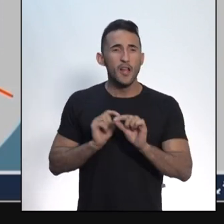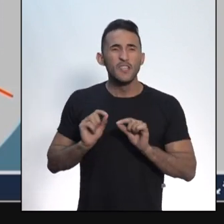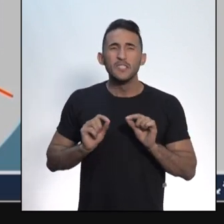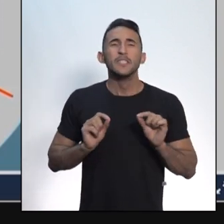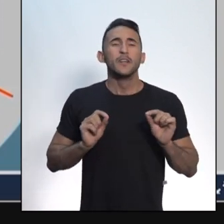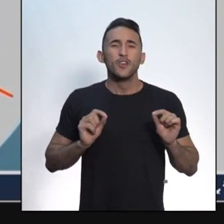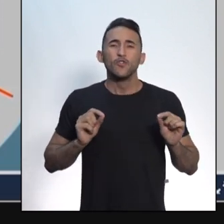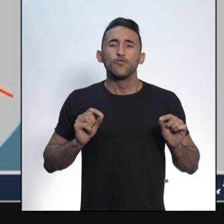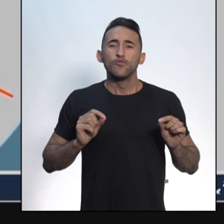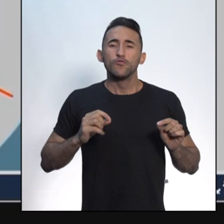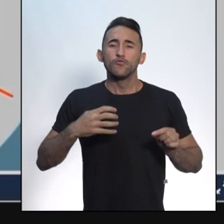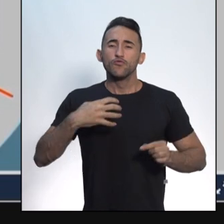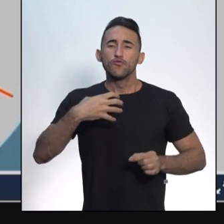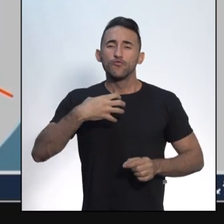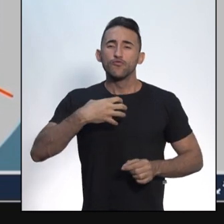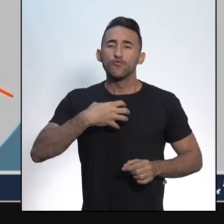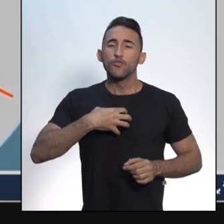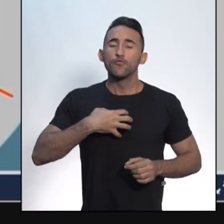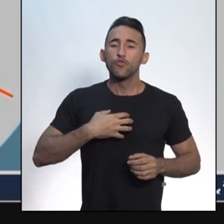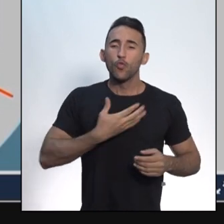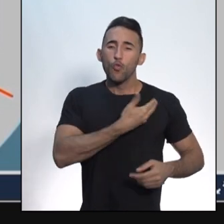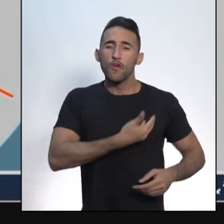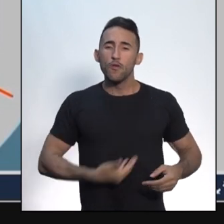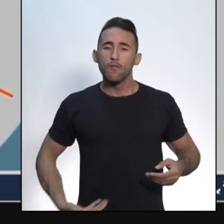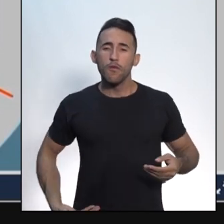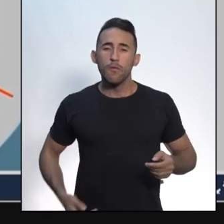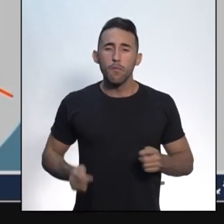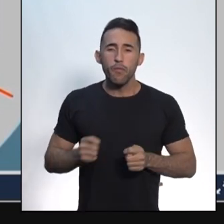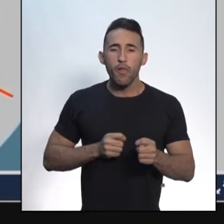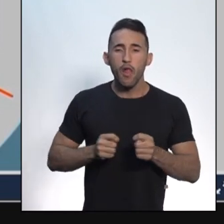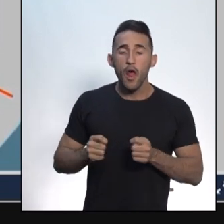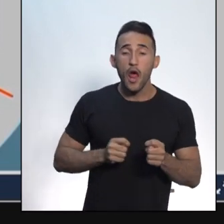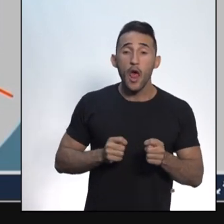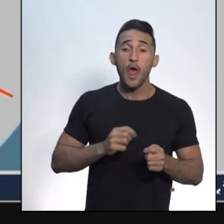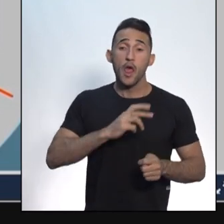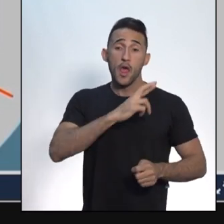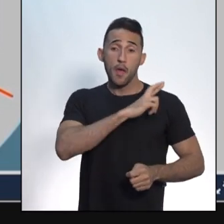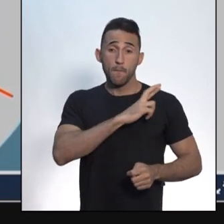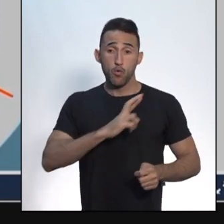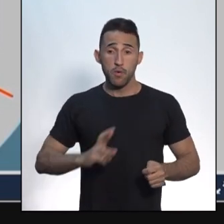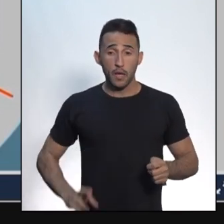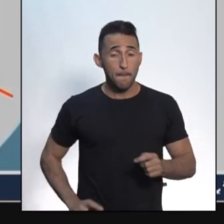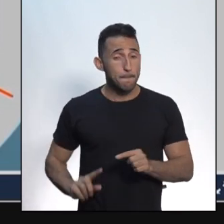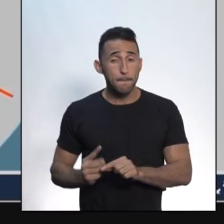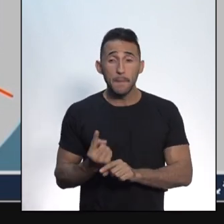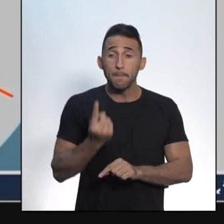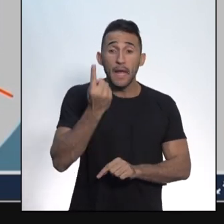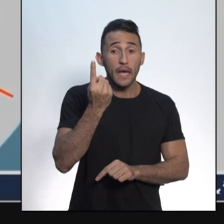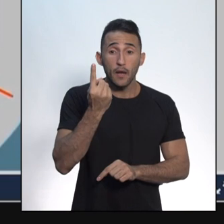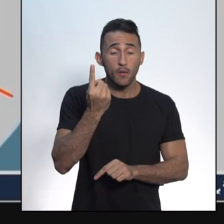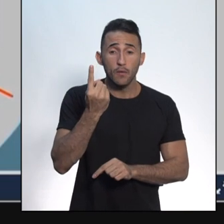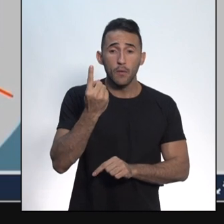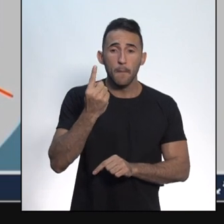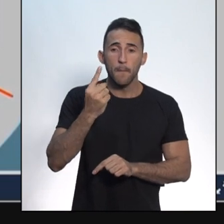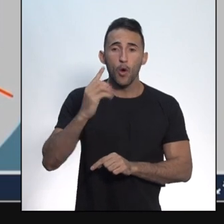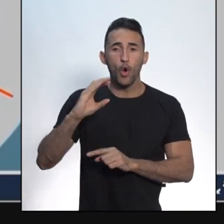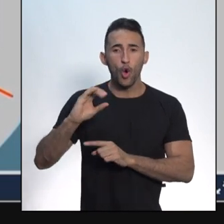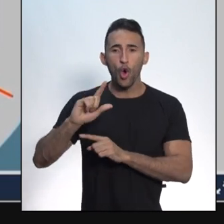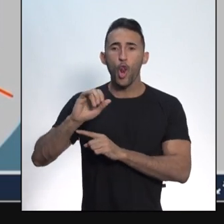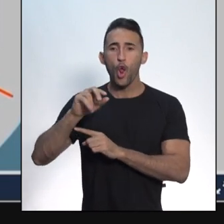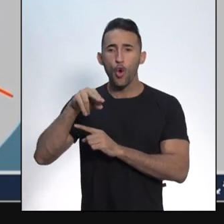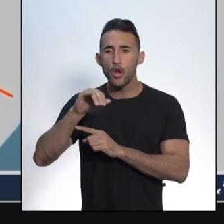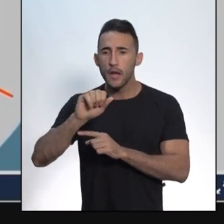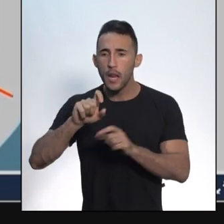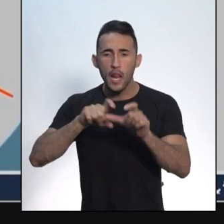sua forma de governo seria uma república. Então, os Estados Unidos, além de ser a primeira colônia independente das